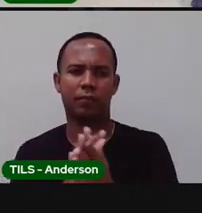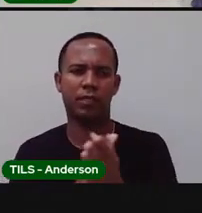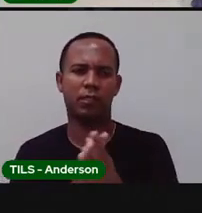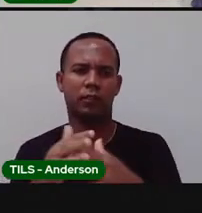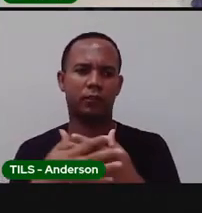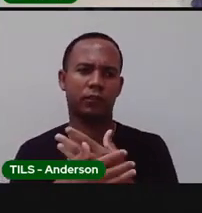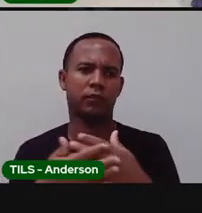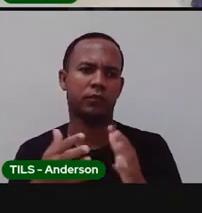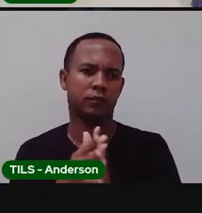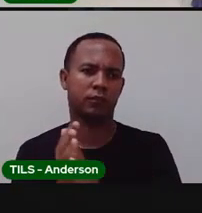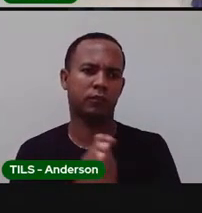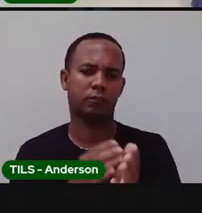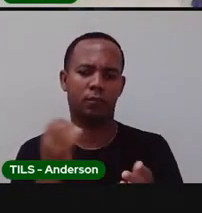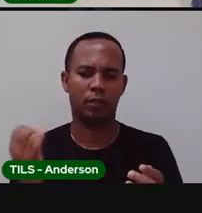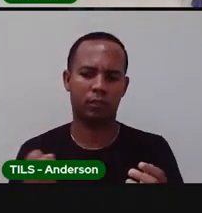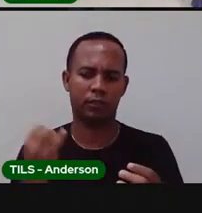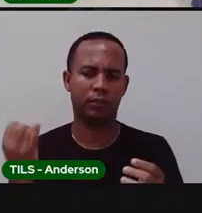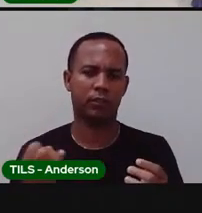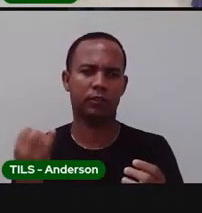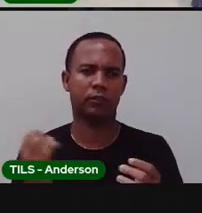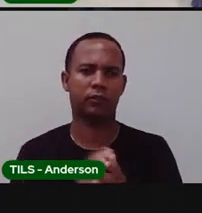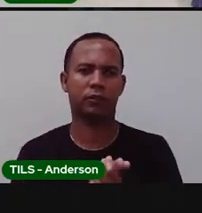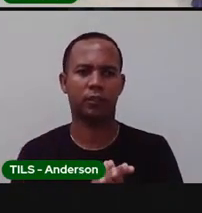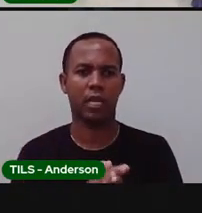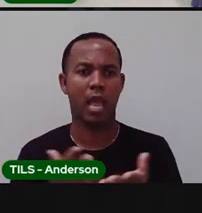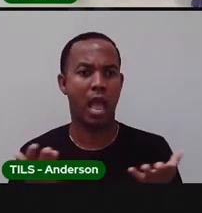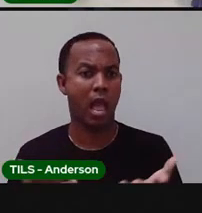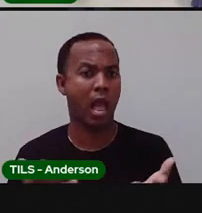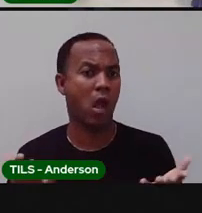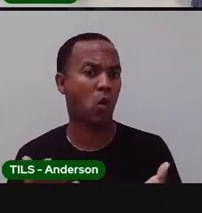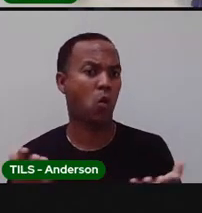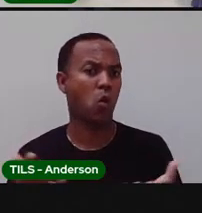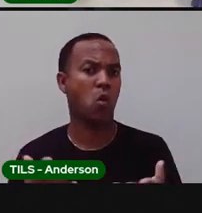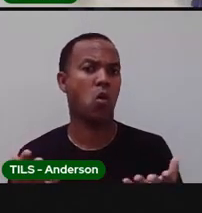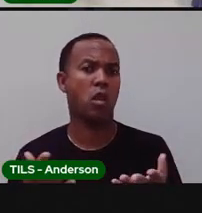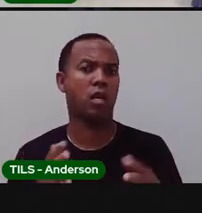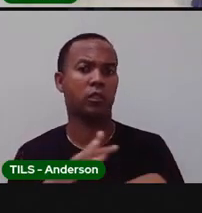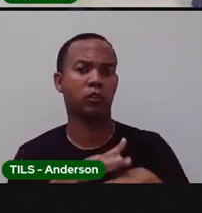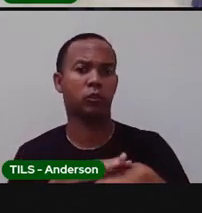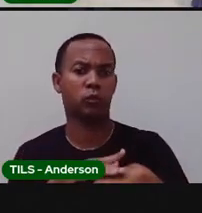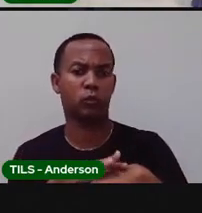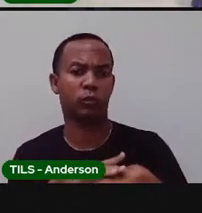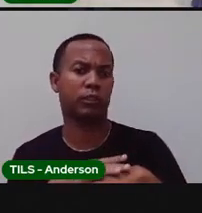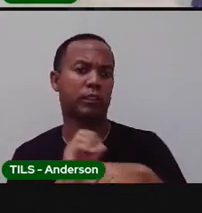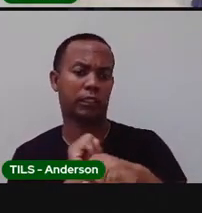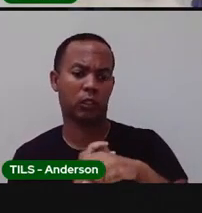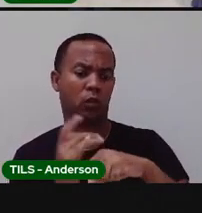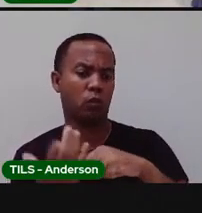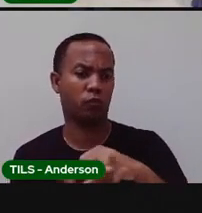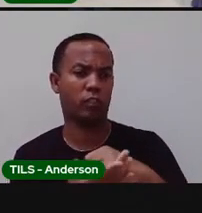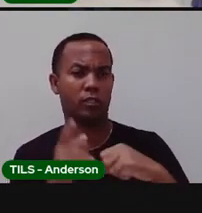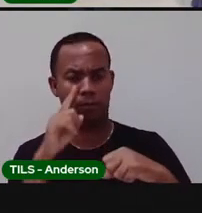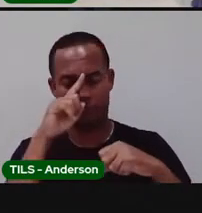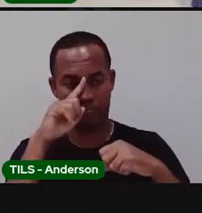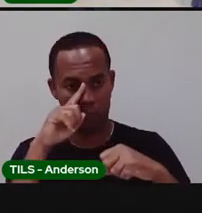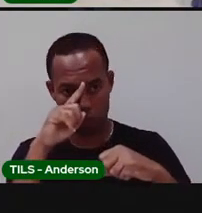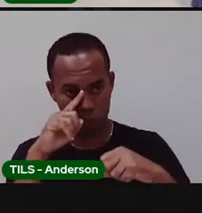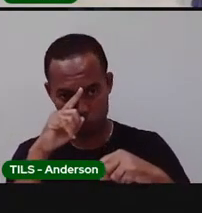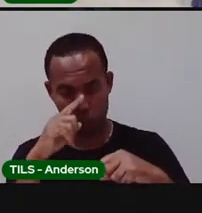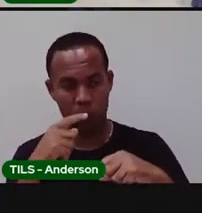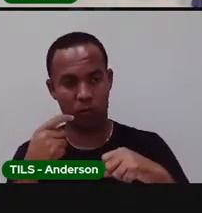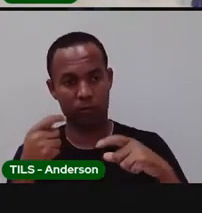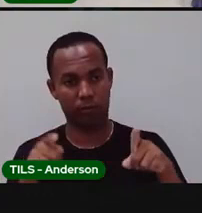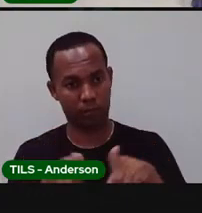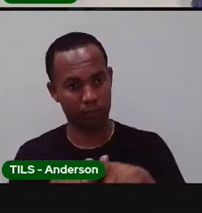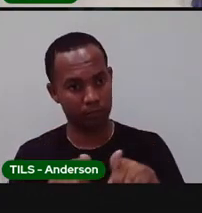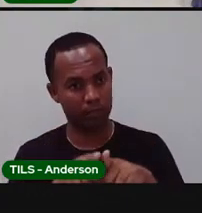Lava a mão. Principalmente agora que a gente tem uma doença tão séria, né? E que a gente tem que estar higienizando a mão. E não é só lavar assim,